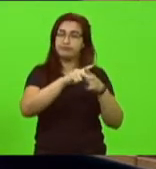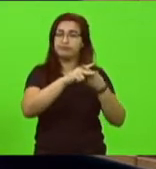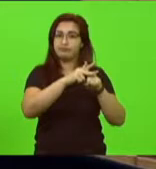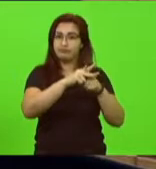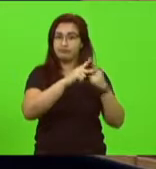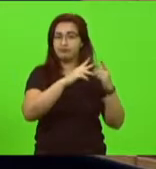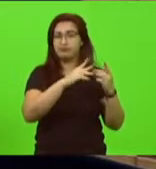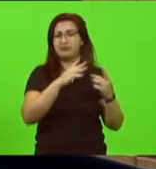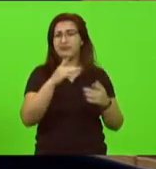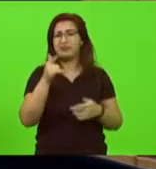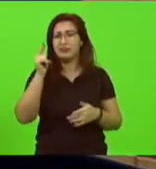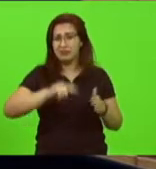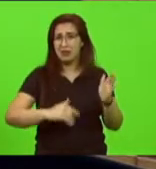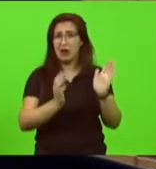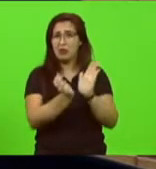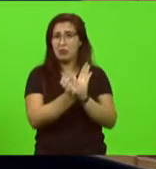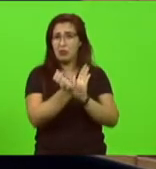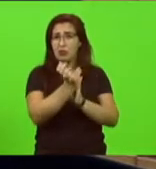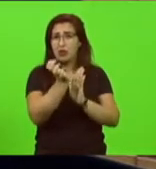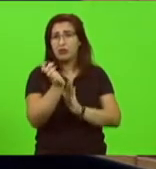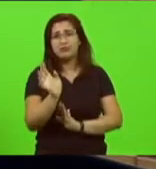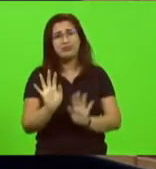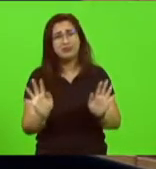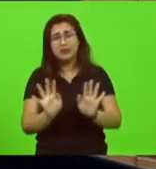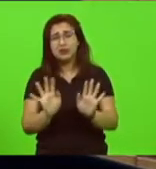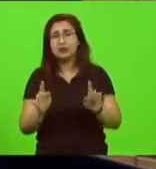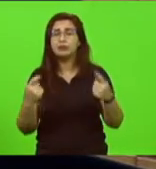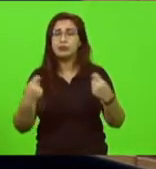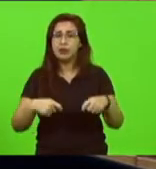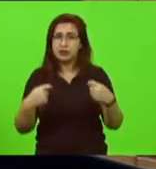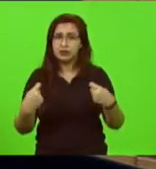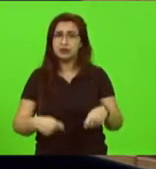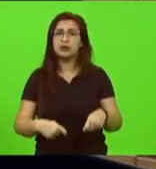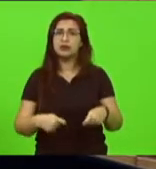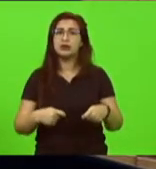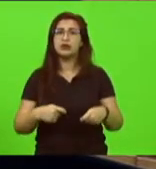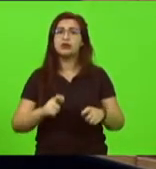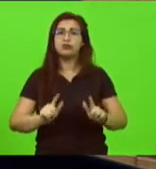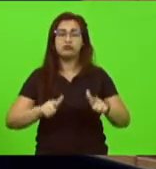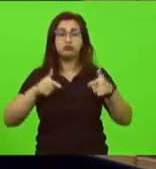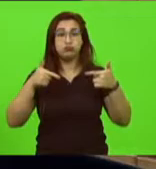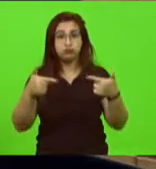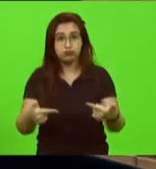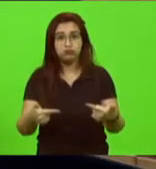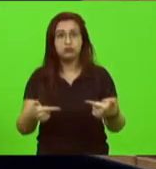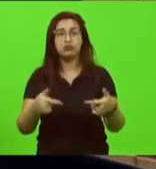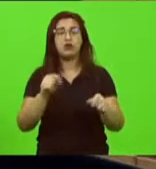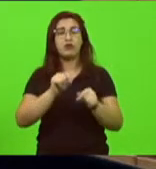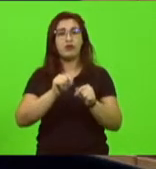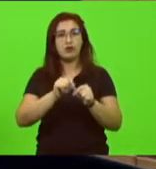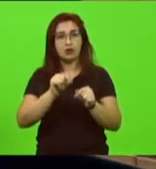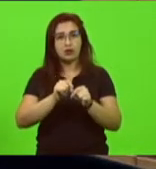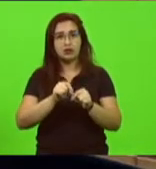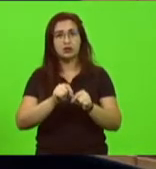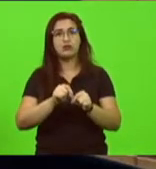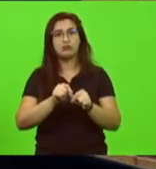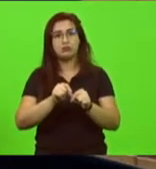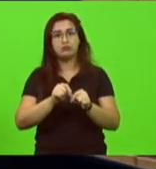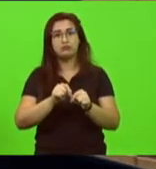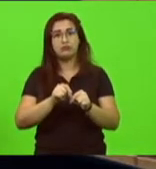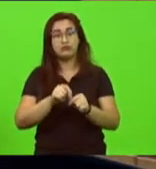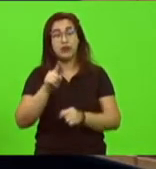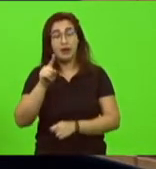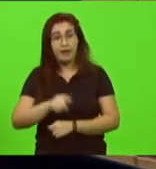burocracia e mais não sei o que é preciso ação ação imediata esse caso exige inclusive é um caso